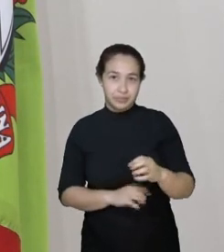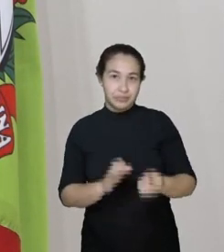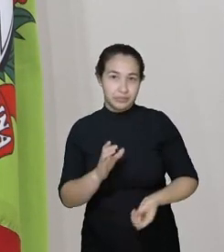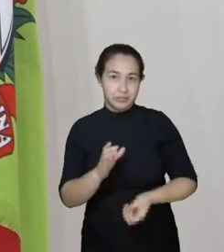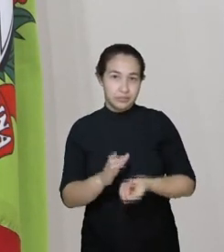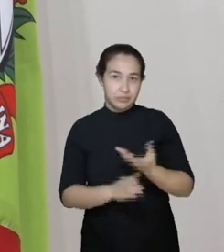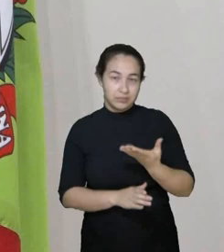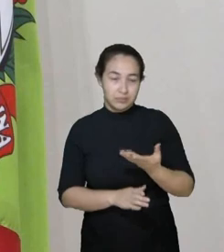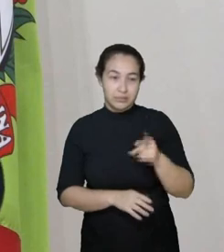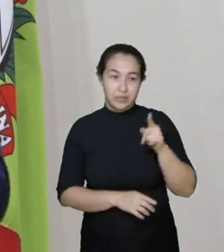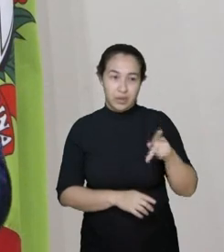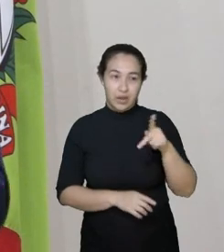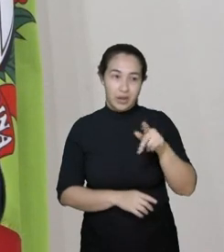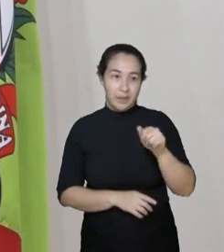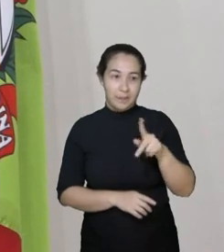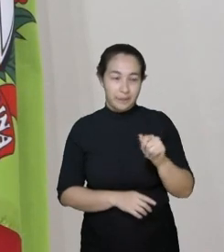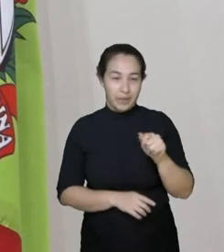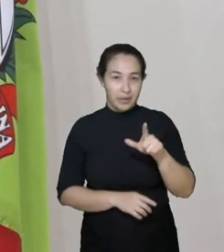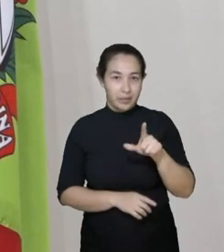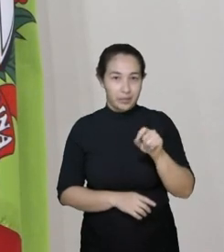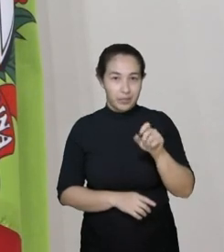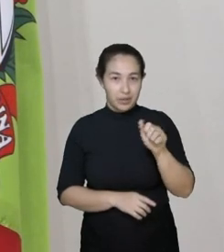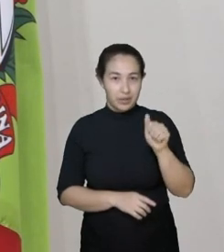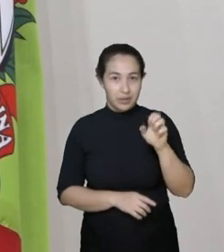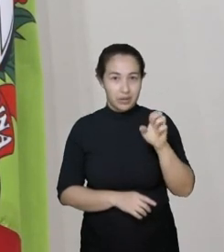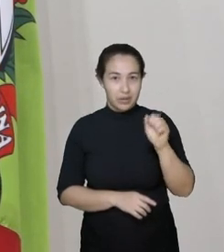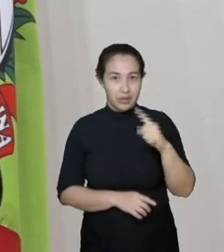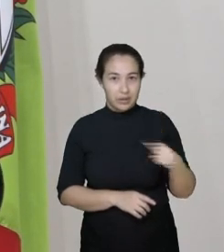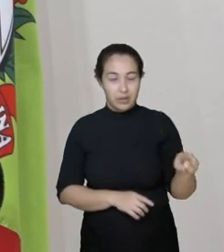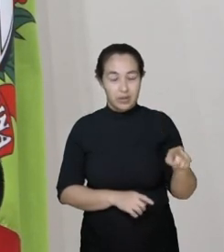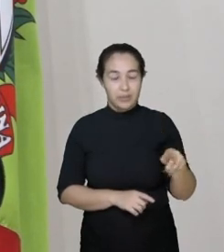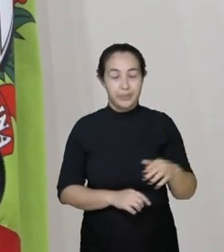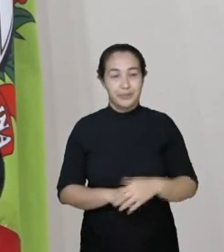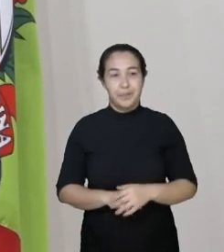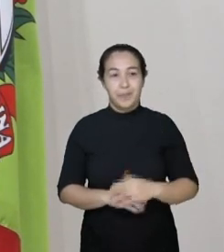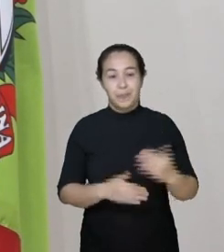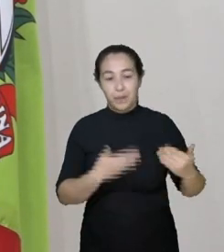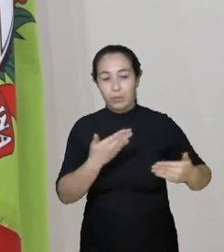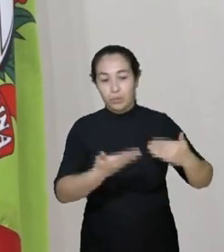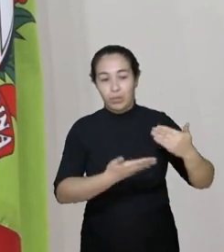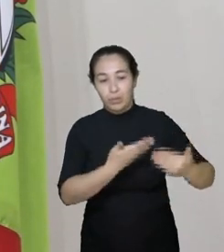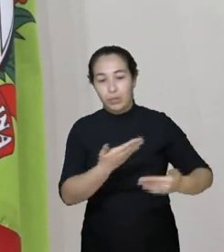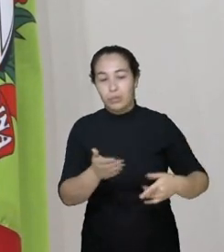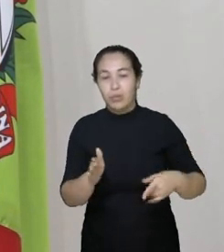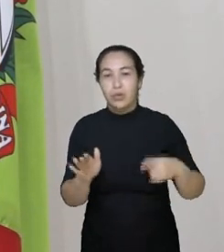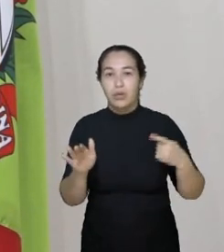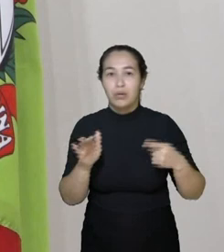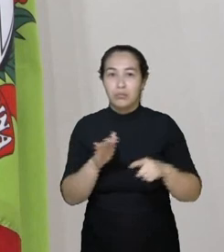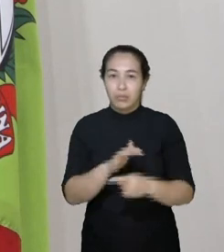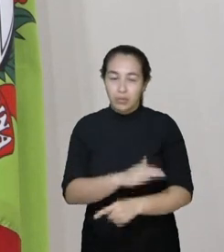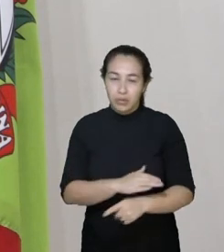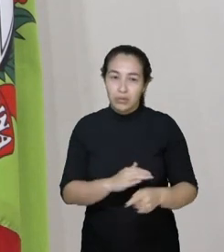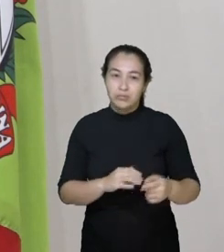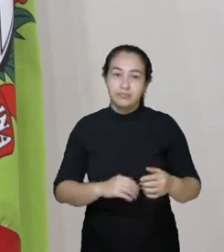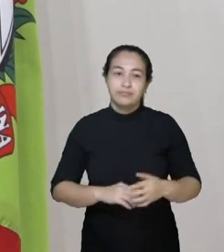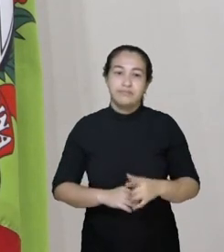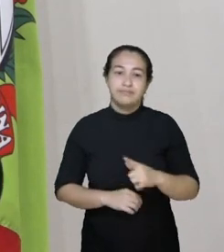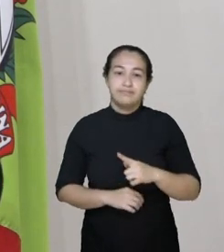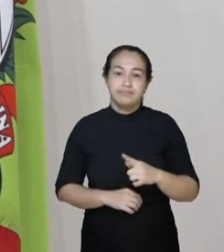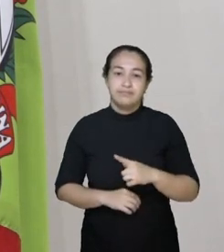VIII até João Paulo II. Segundo, de maneira cada vez mais incisiva e penetrante.